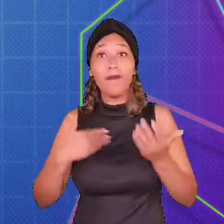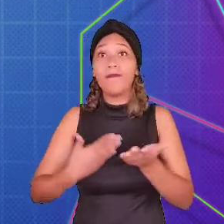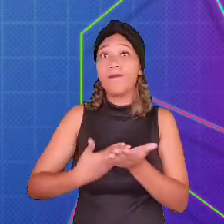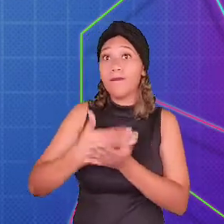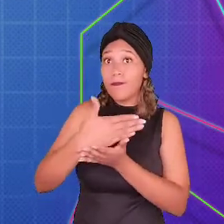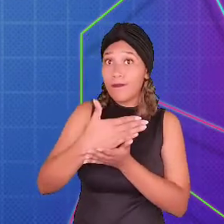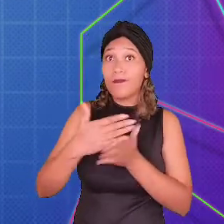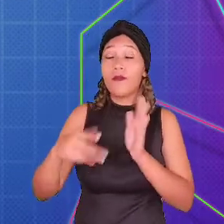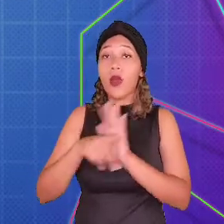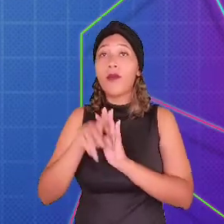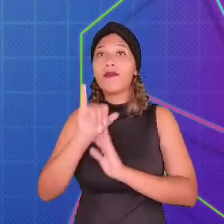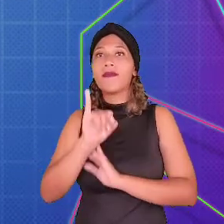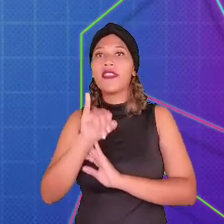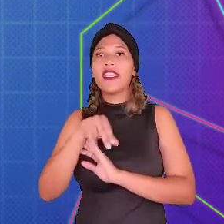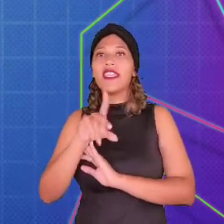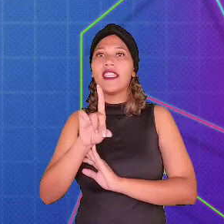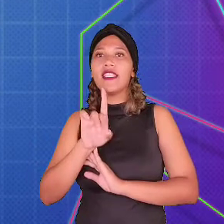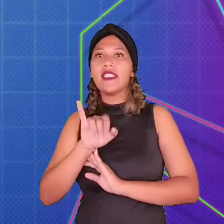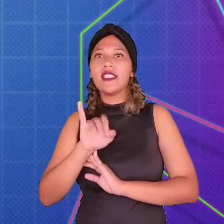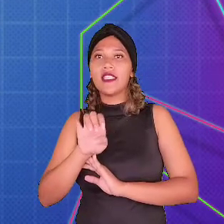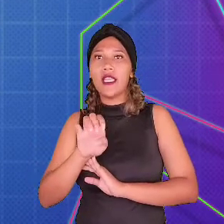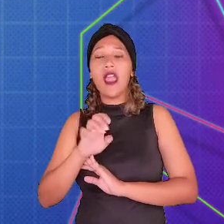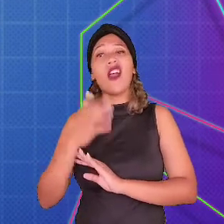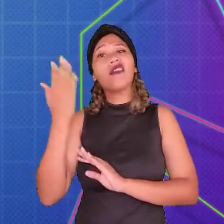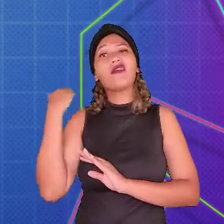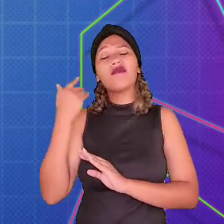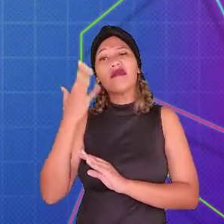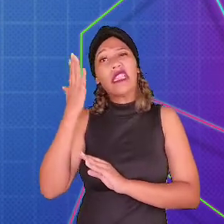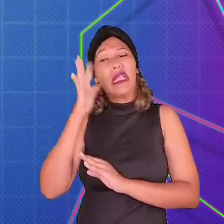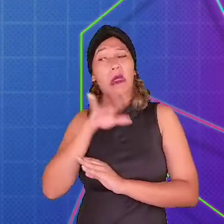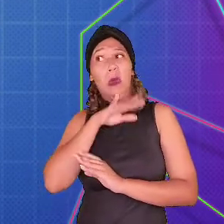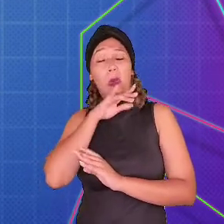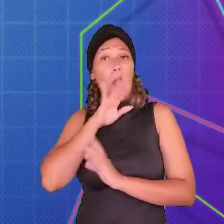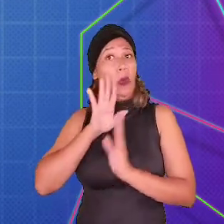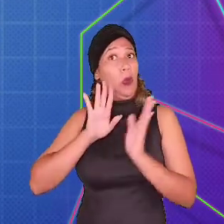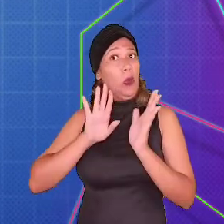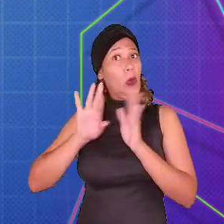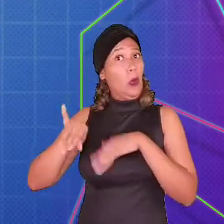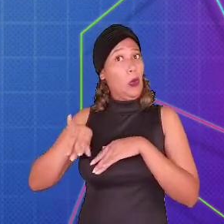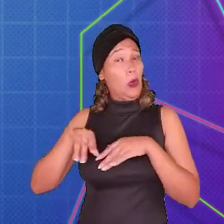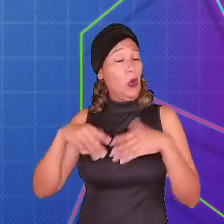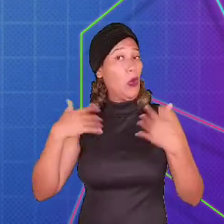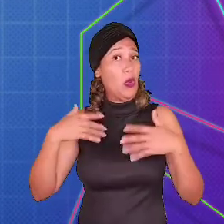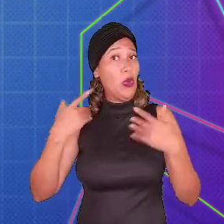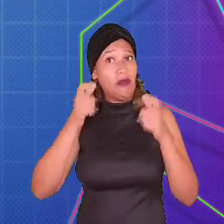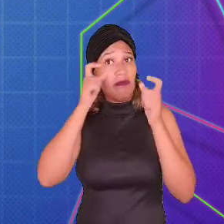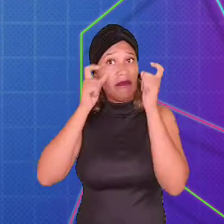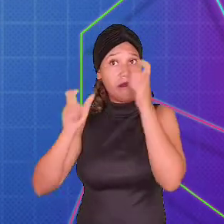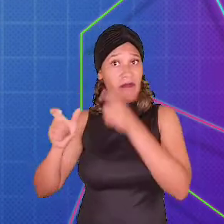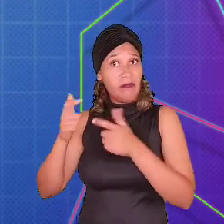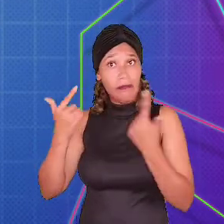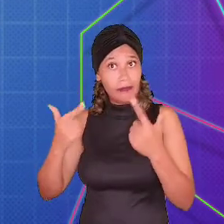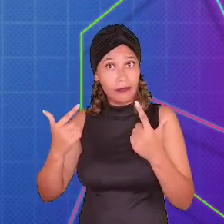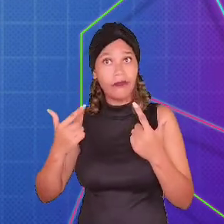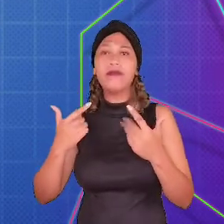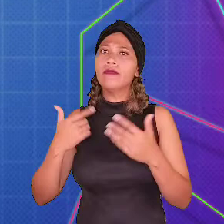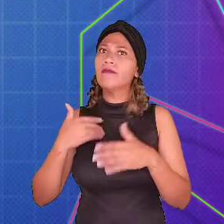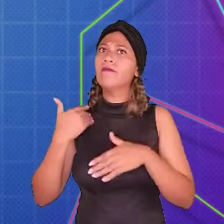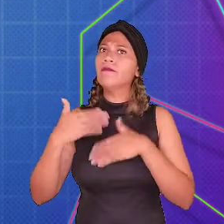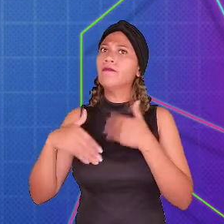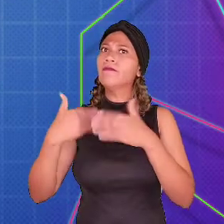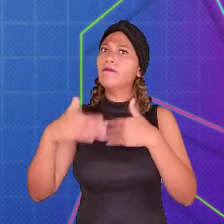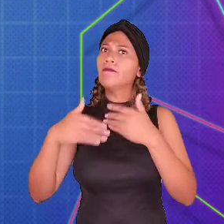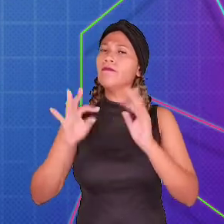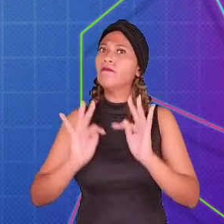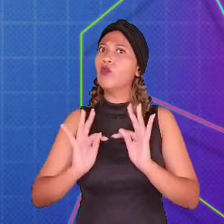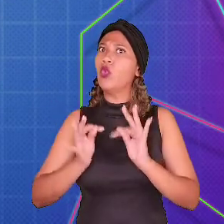No começo, os jogos índios eram aqueles considerados ruins e que não circulavam no grande mercado de games. Porém, com o crescimento